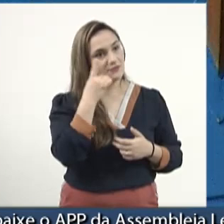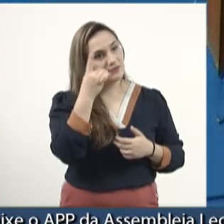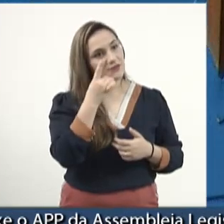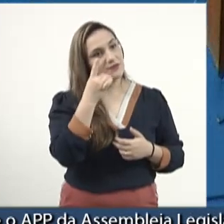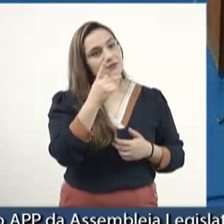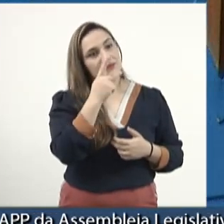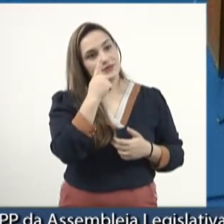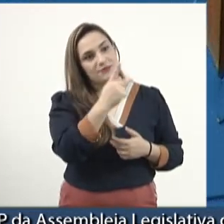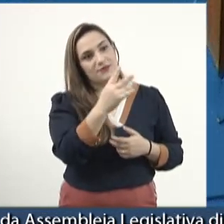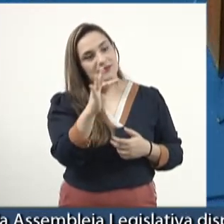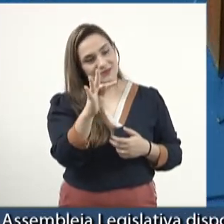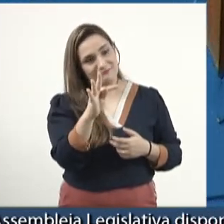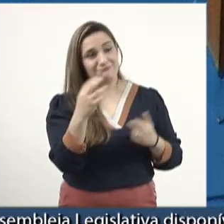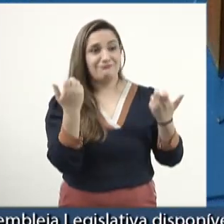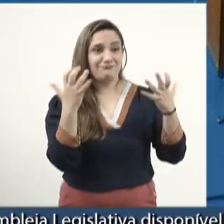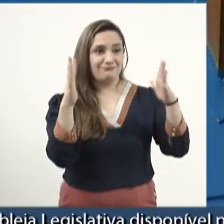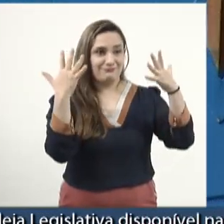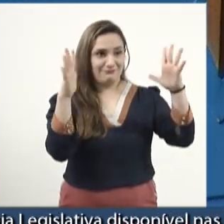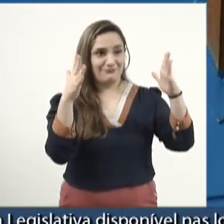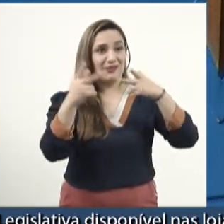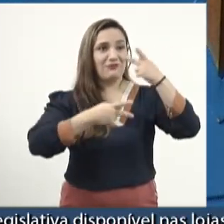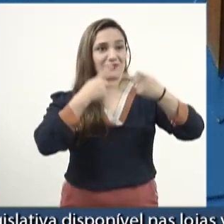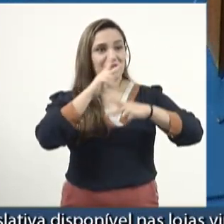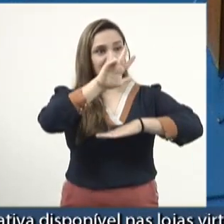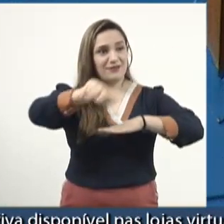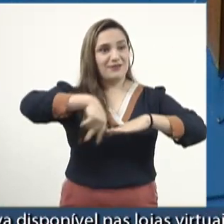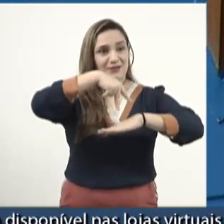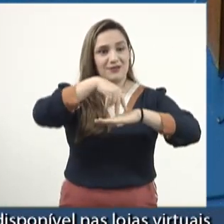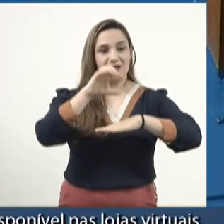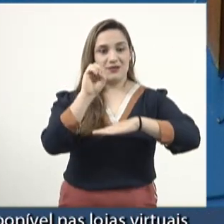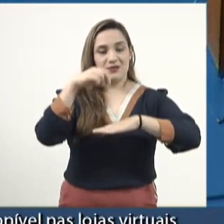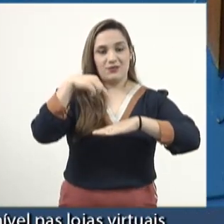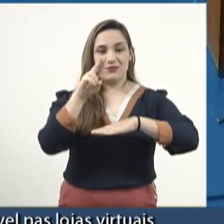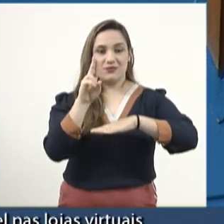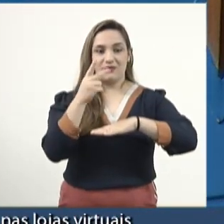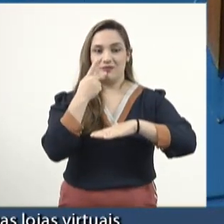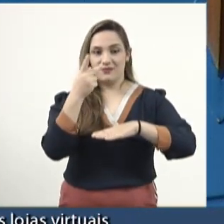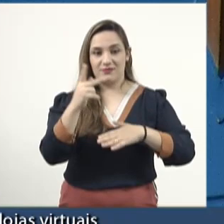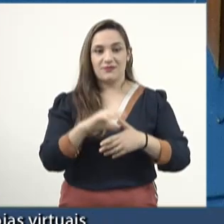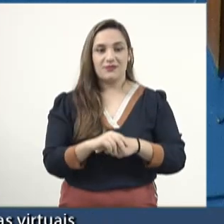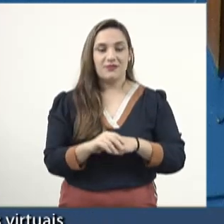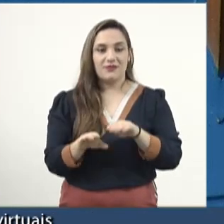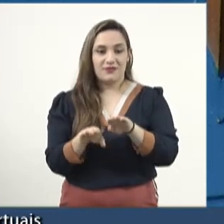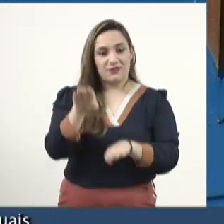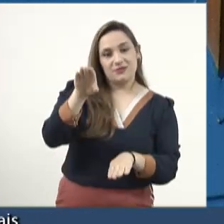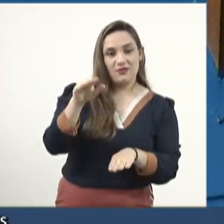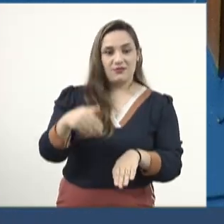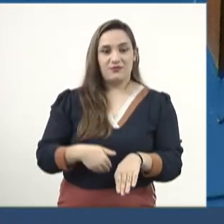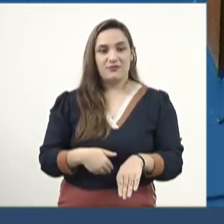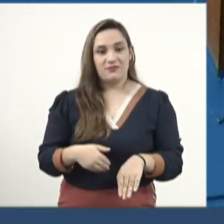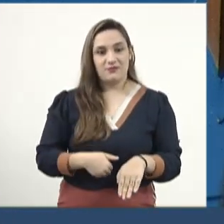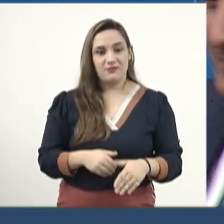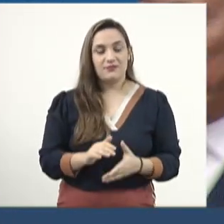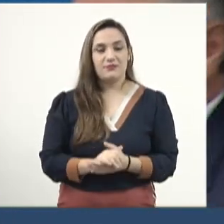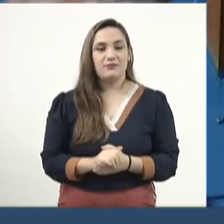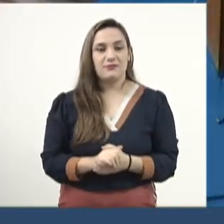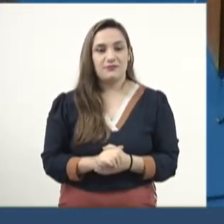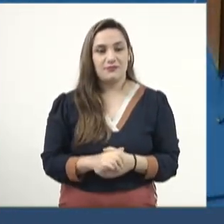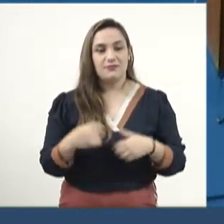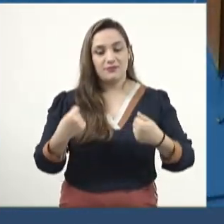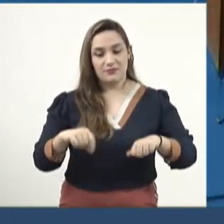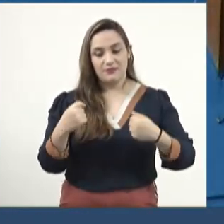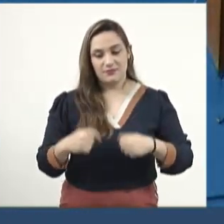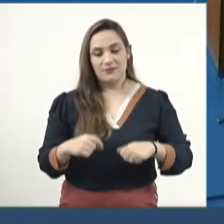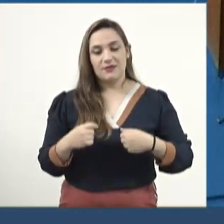elogiando o discurso do Lula na ONU ontem, né? Onde ele fala que desigualdade e fome precisam